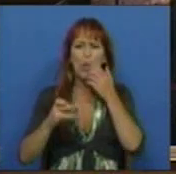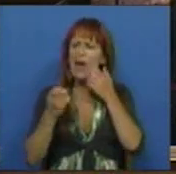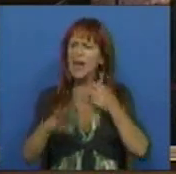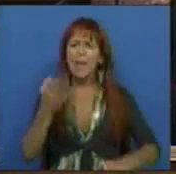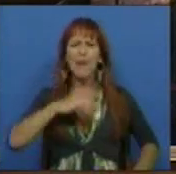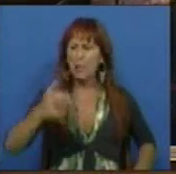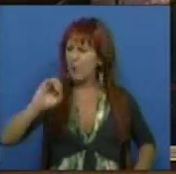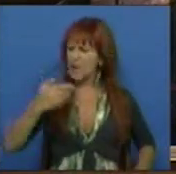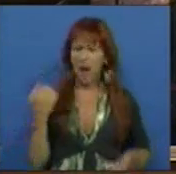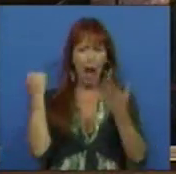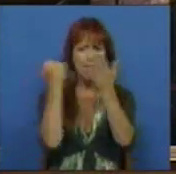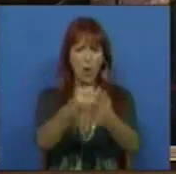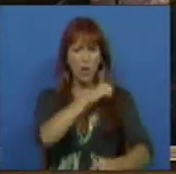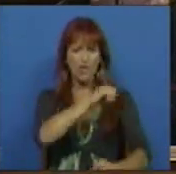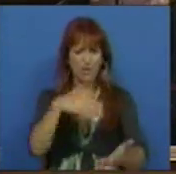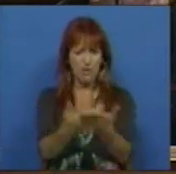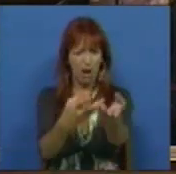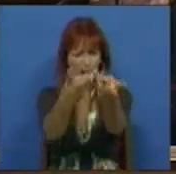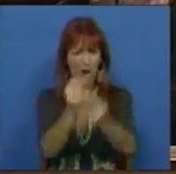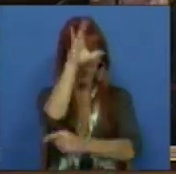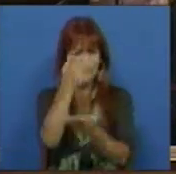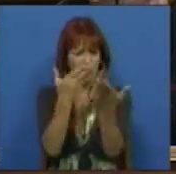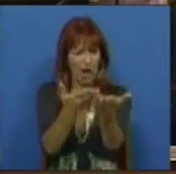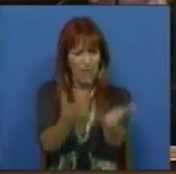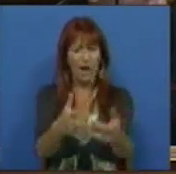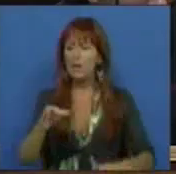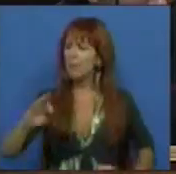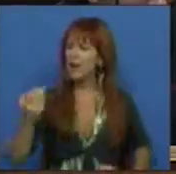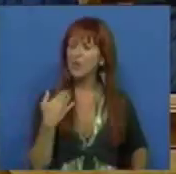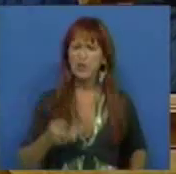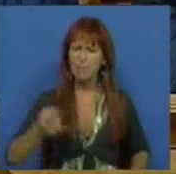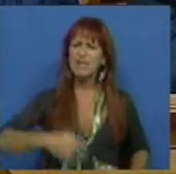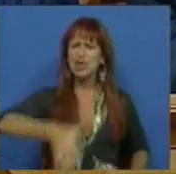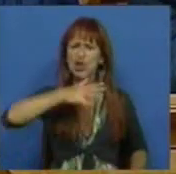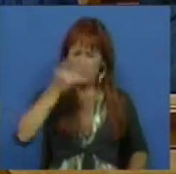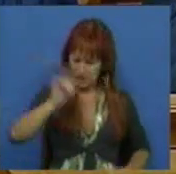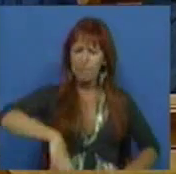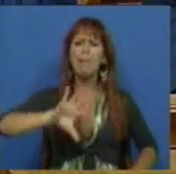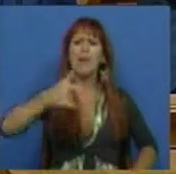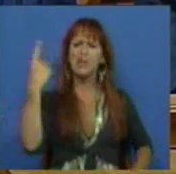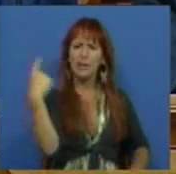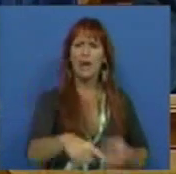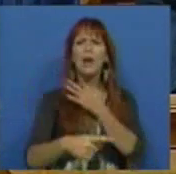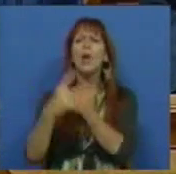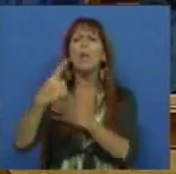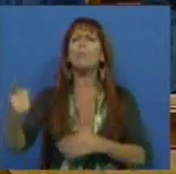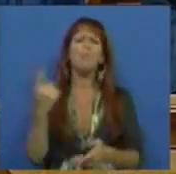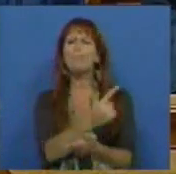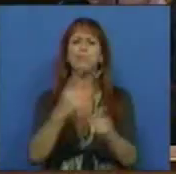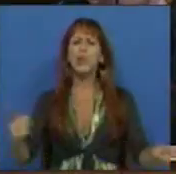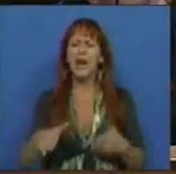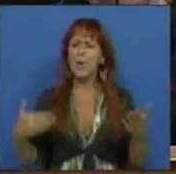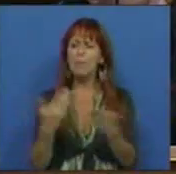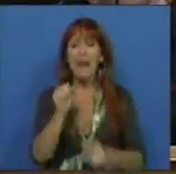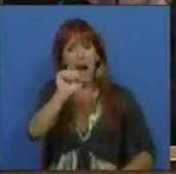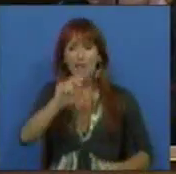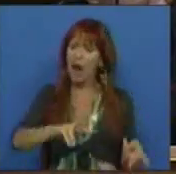PSD apoia e viabiliza este Orçamento. O PSD deve explicações ao país. Porquê que não apresenta